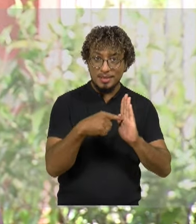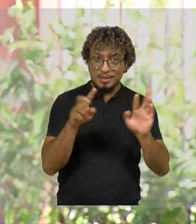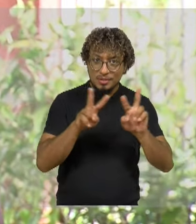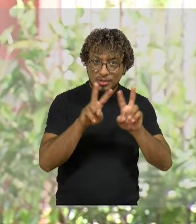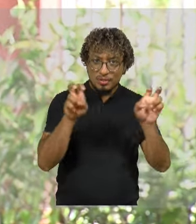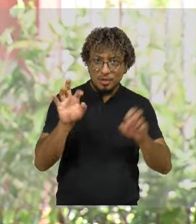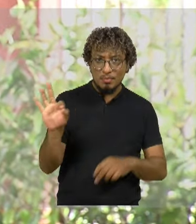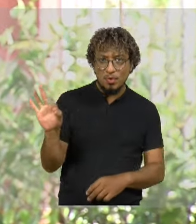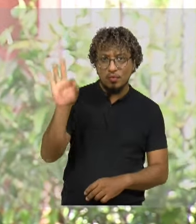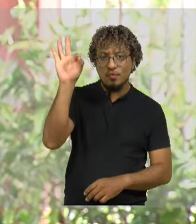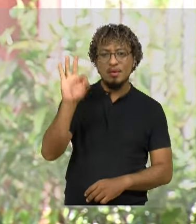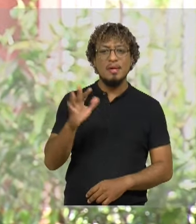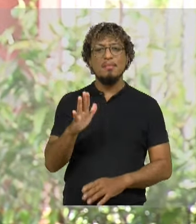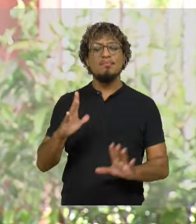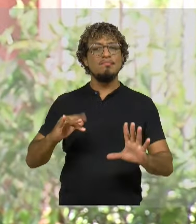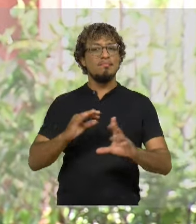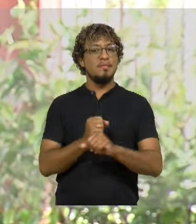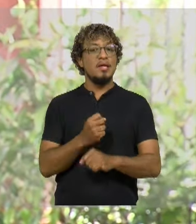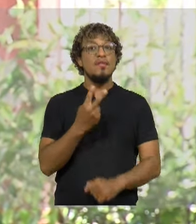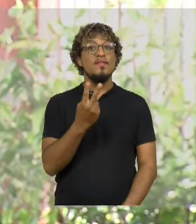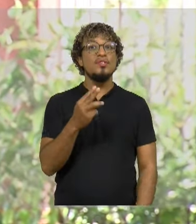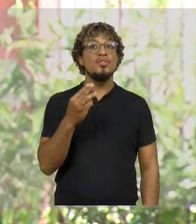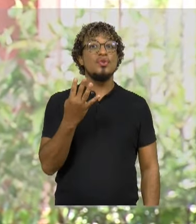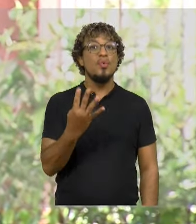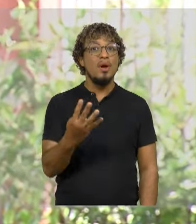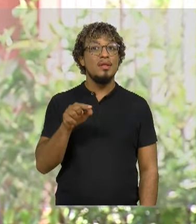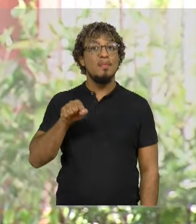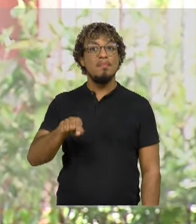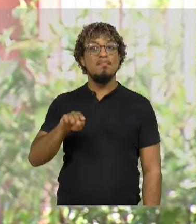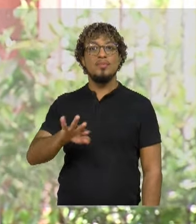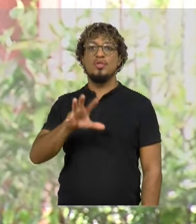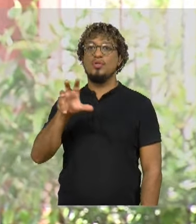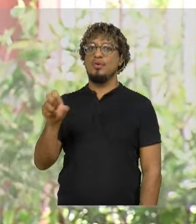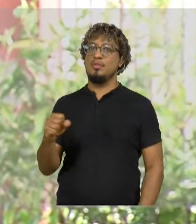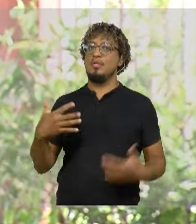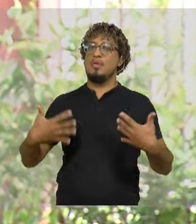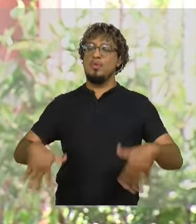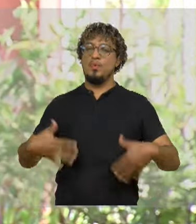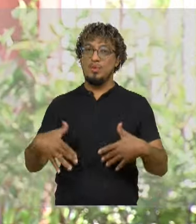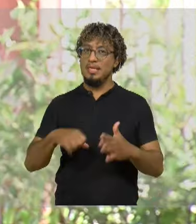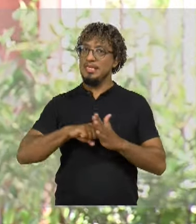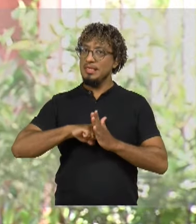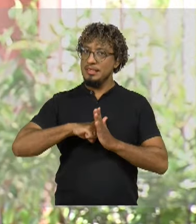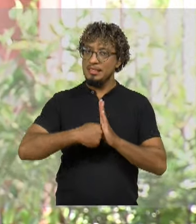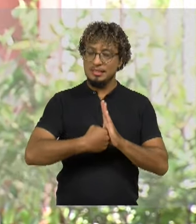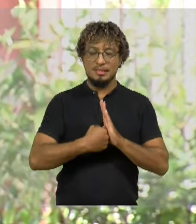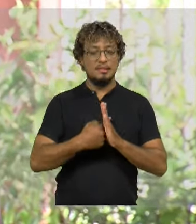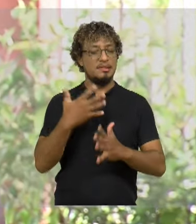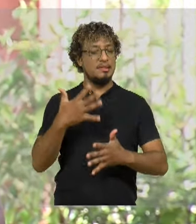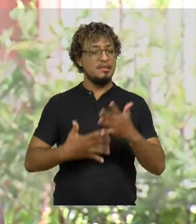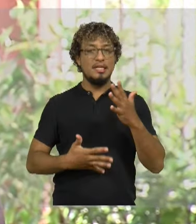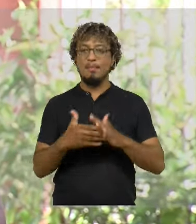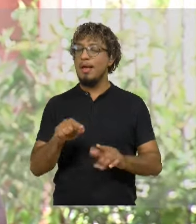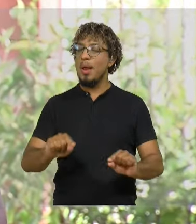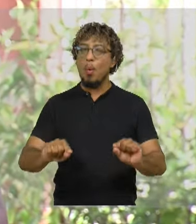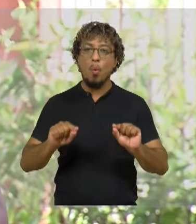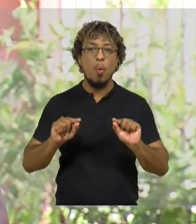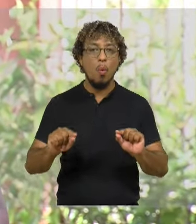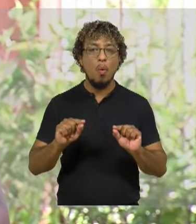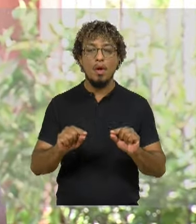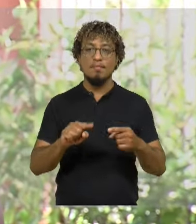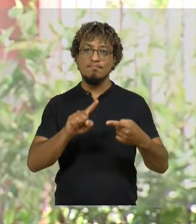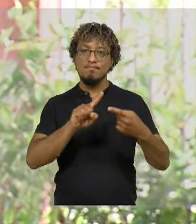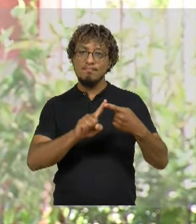à UFMA foi da ordem de R 24 milhões. O bloqueio afeta diretamente despesas básicas da